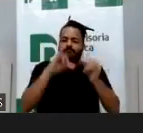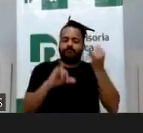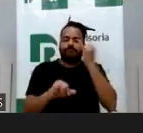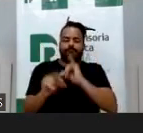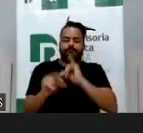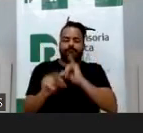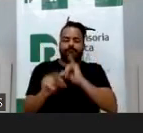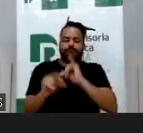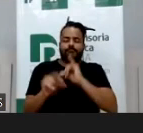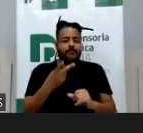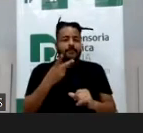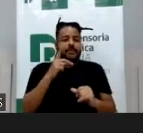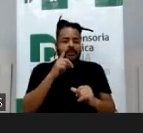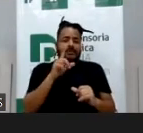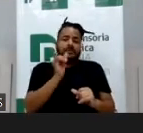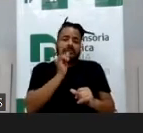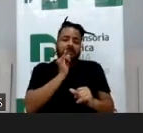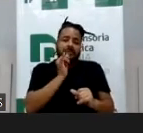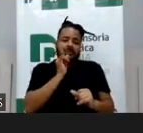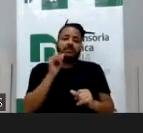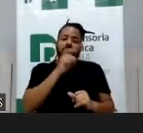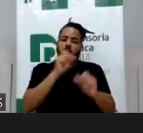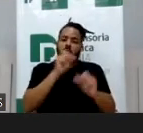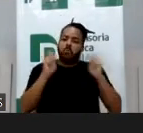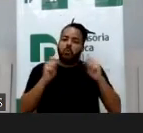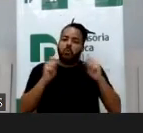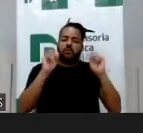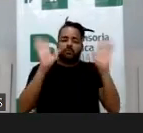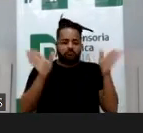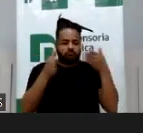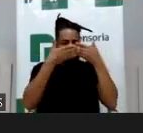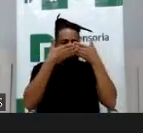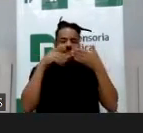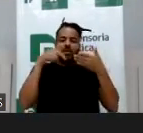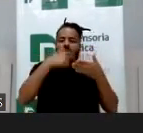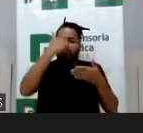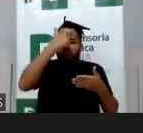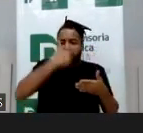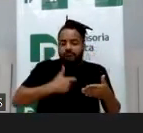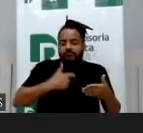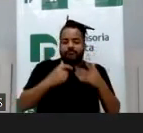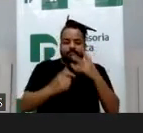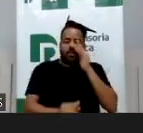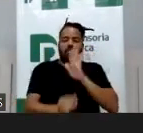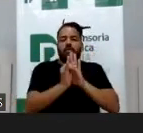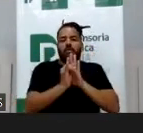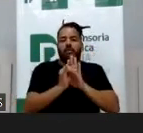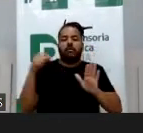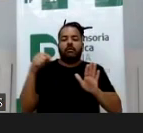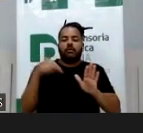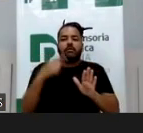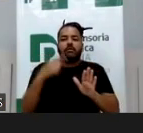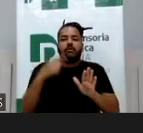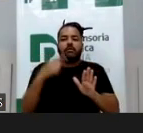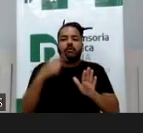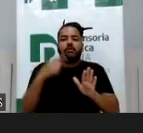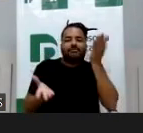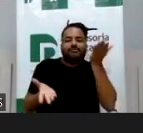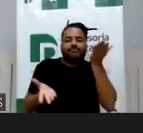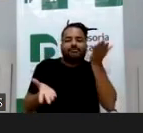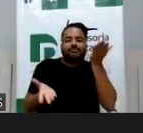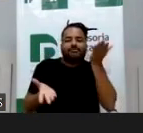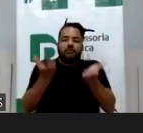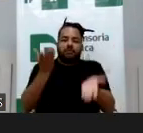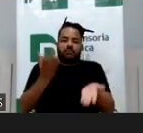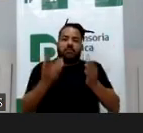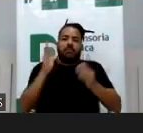discussão? Não, mas é um exemplo, né, de que é possível tentar se encontrar um equilíbrio mínimo para quem pratica, né, essas divulgações e